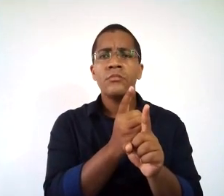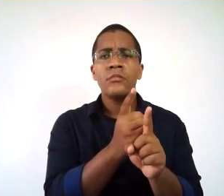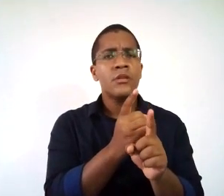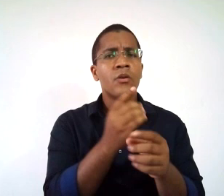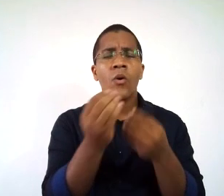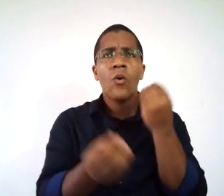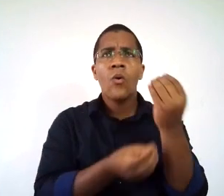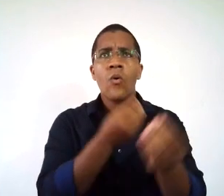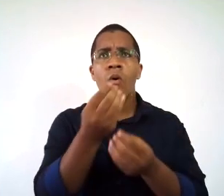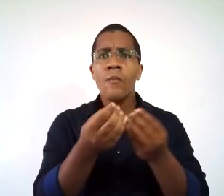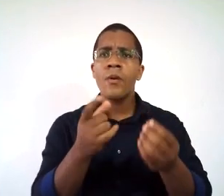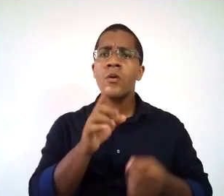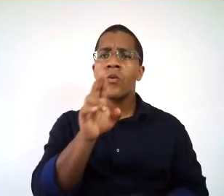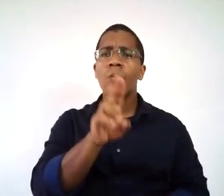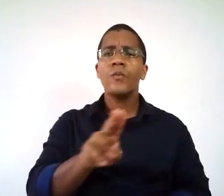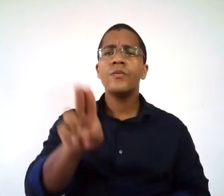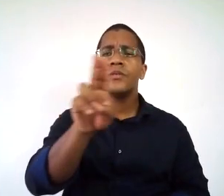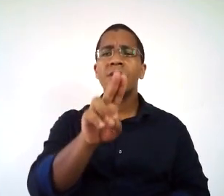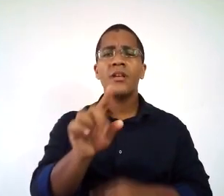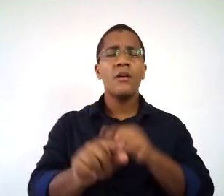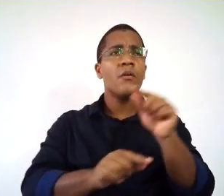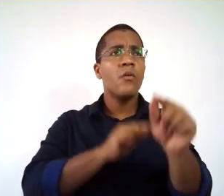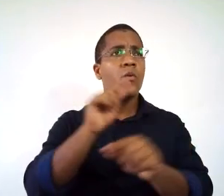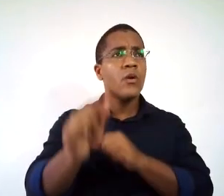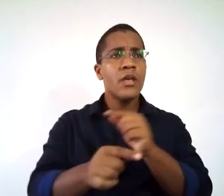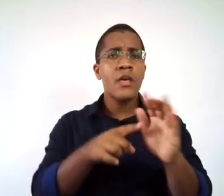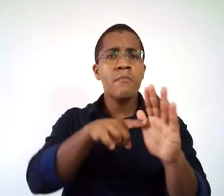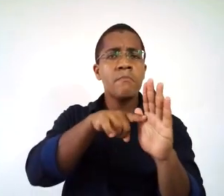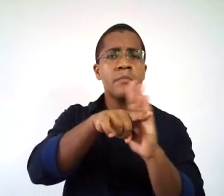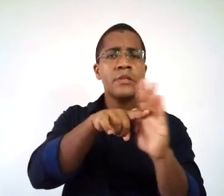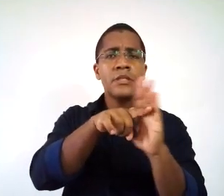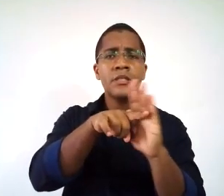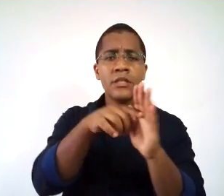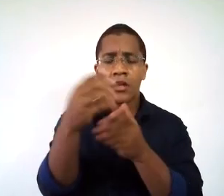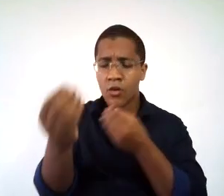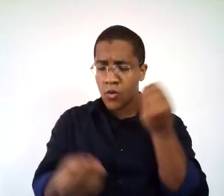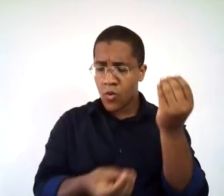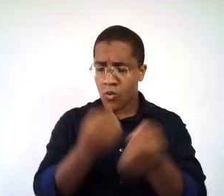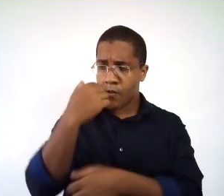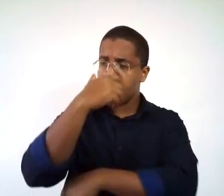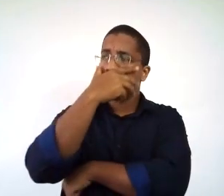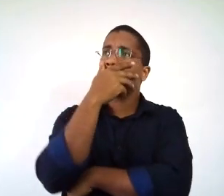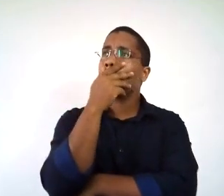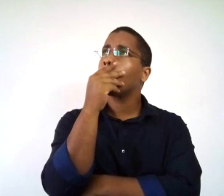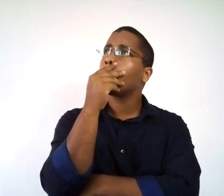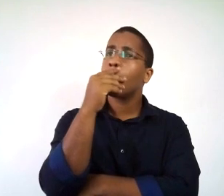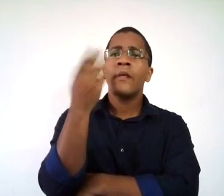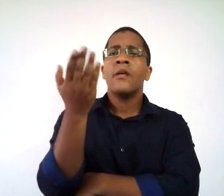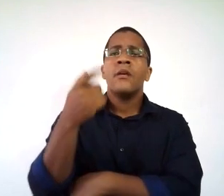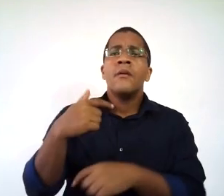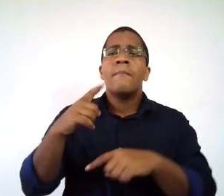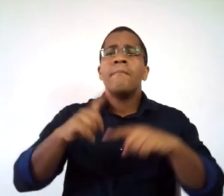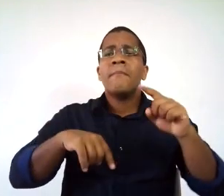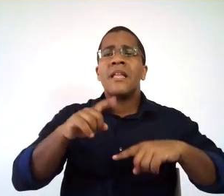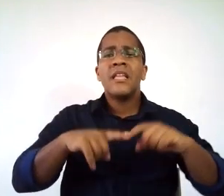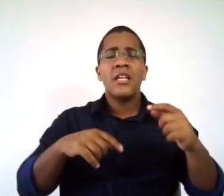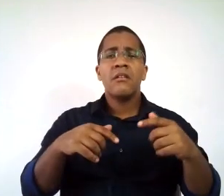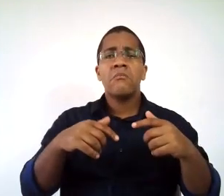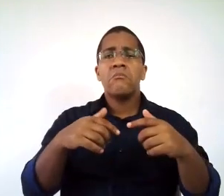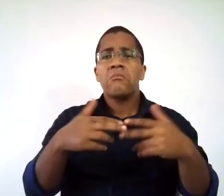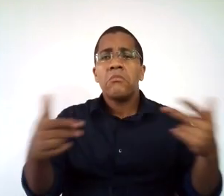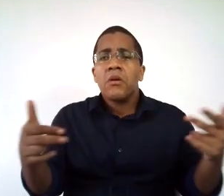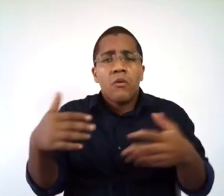como faremos para saber? Quais são os meios que eu vou utilizar para poder fazer essa pesquisa?